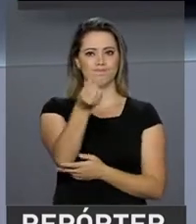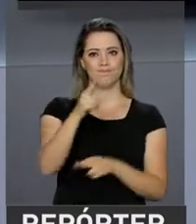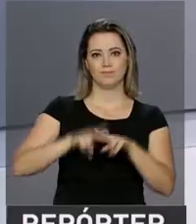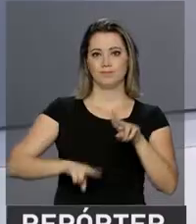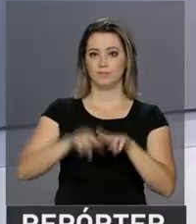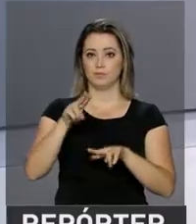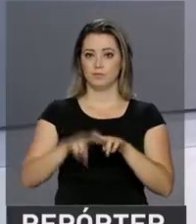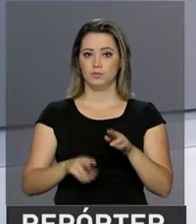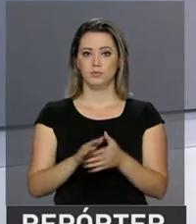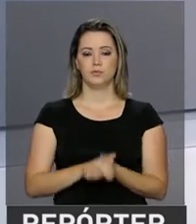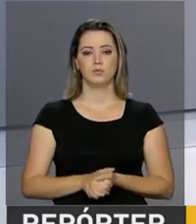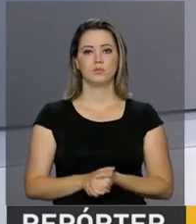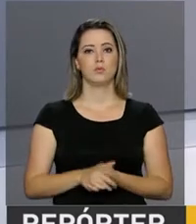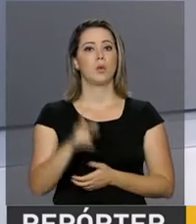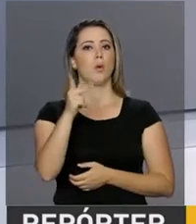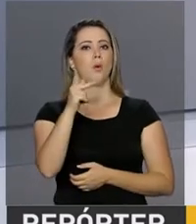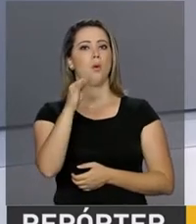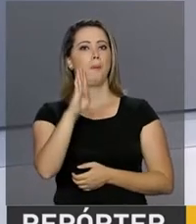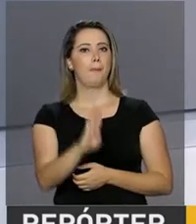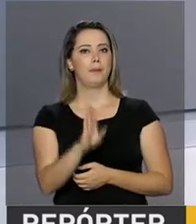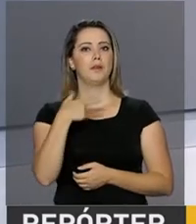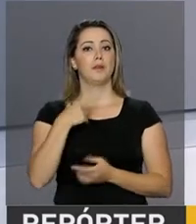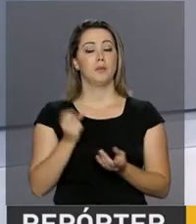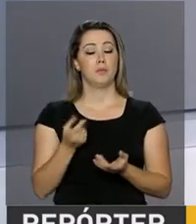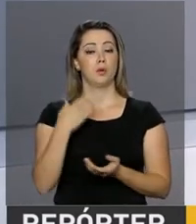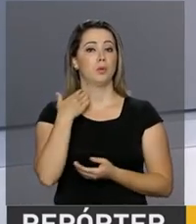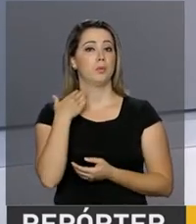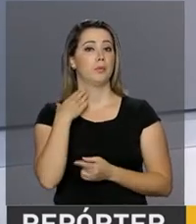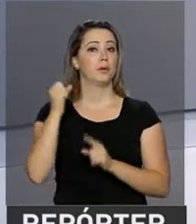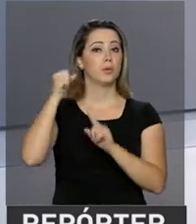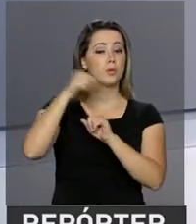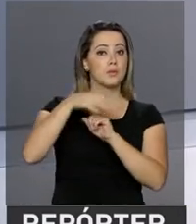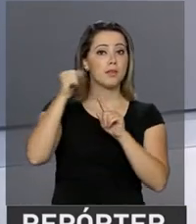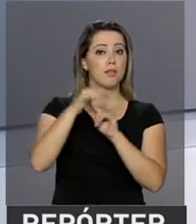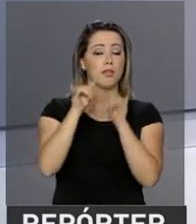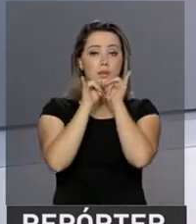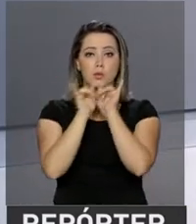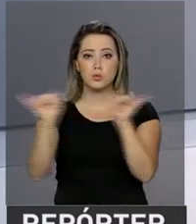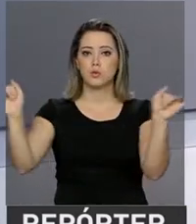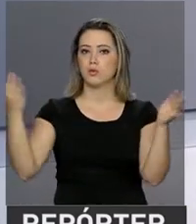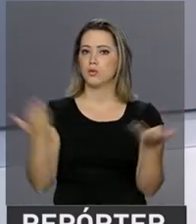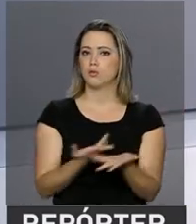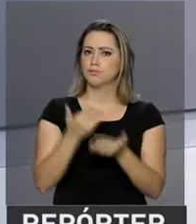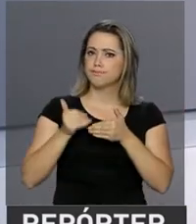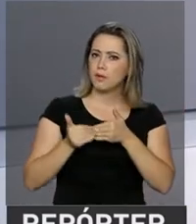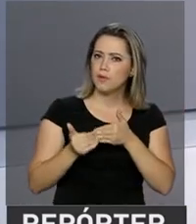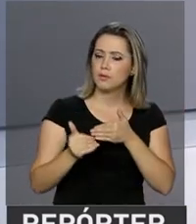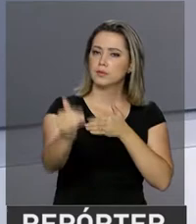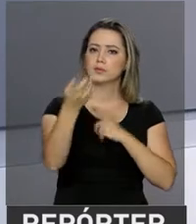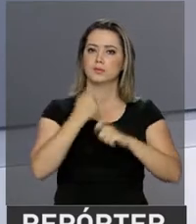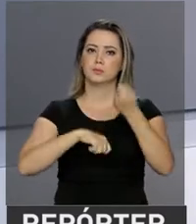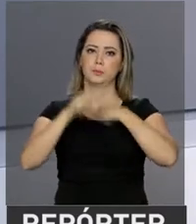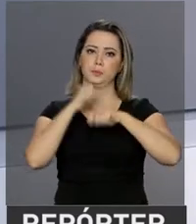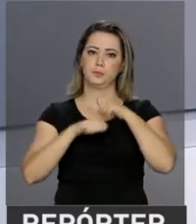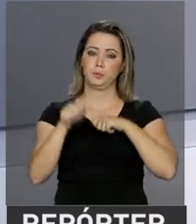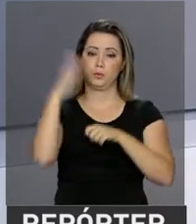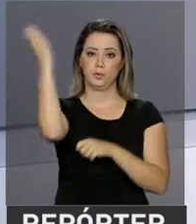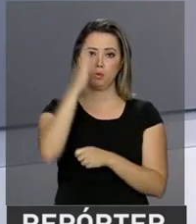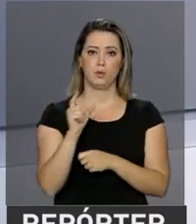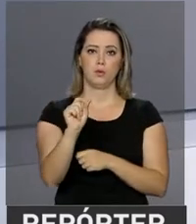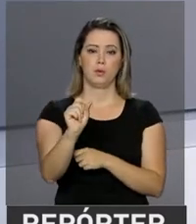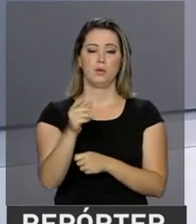junho. A prévia do PIB, o produto interno bruto, divulgada hoje pelo Banco Central, aponta avanço da economia